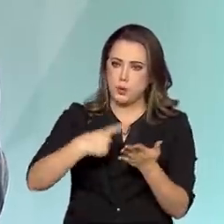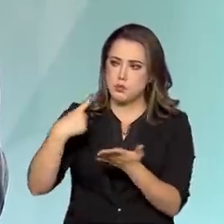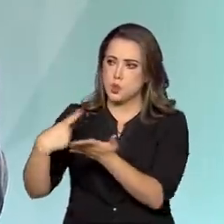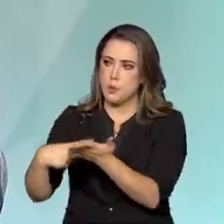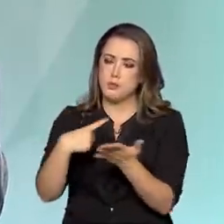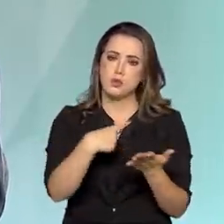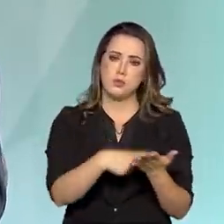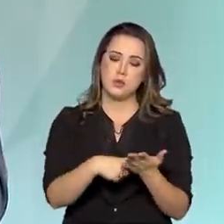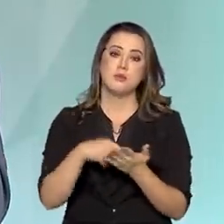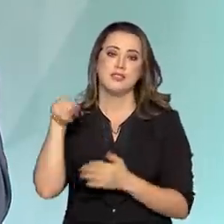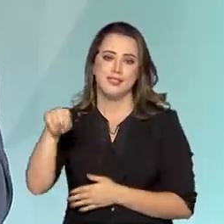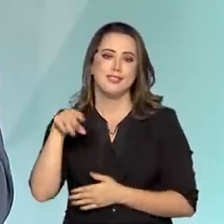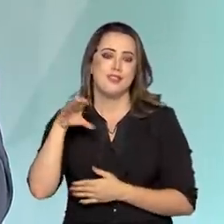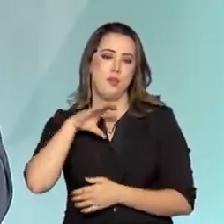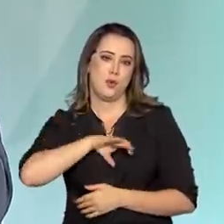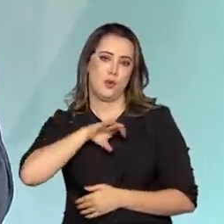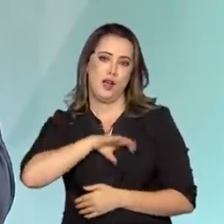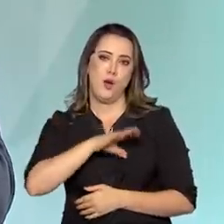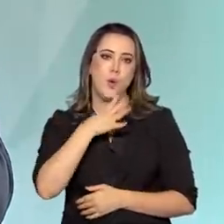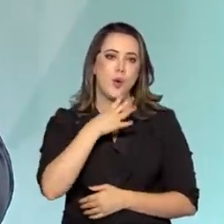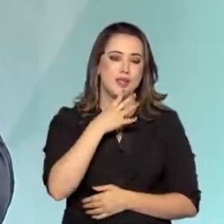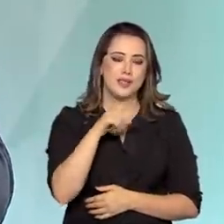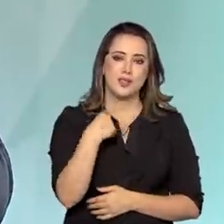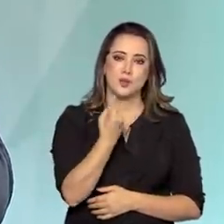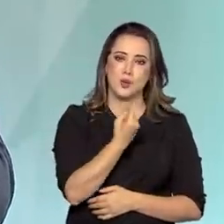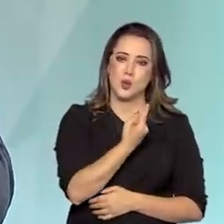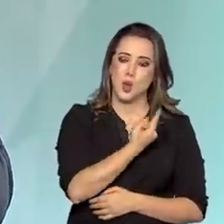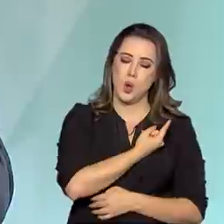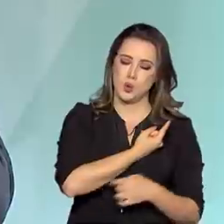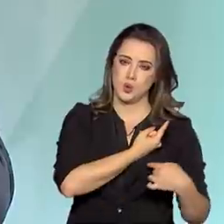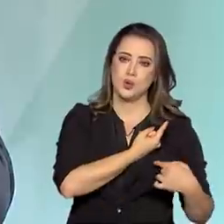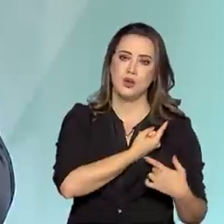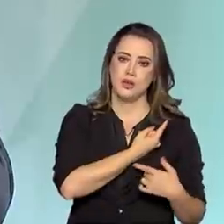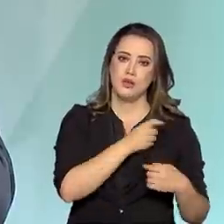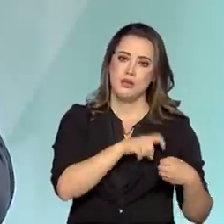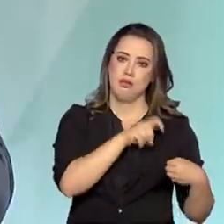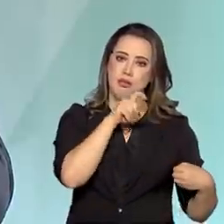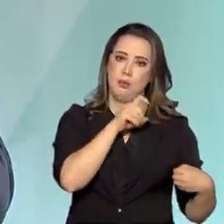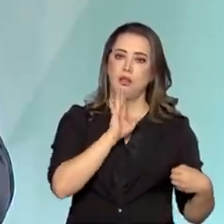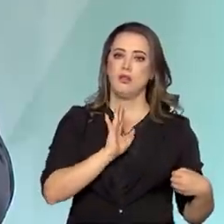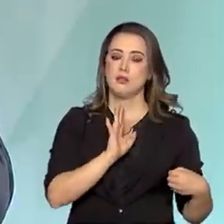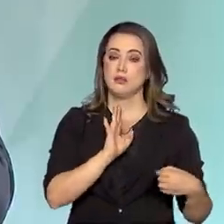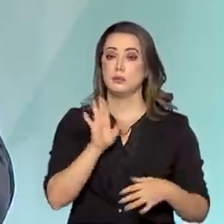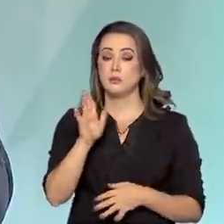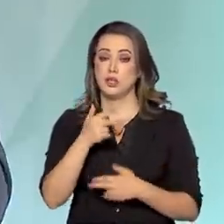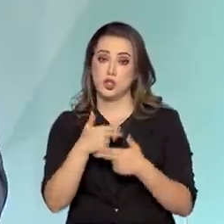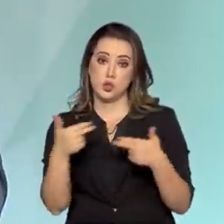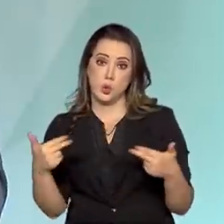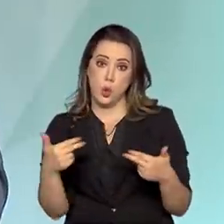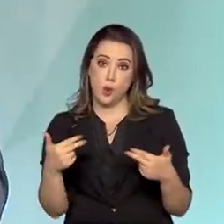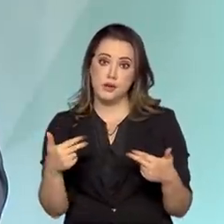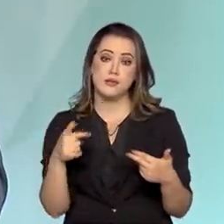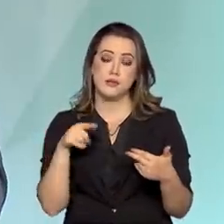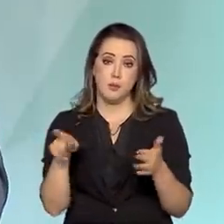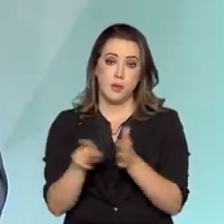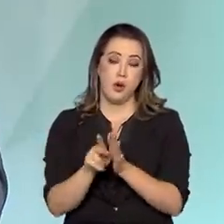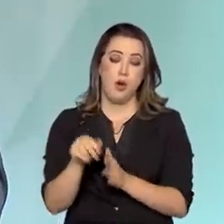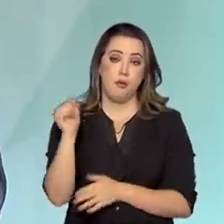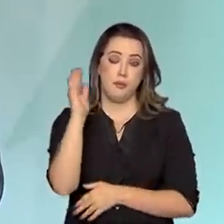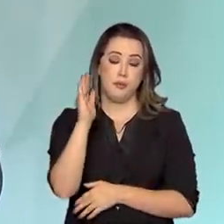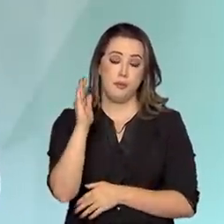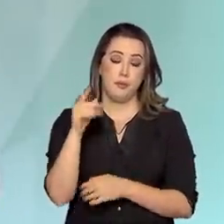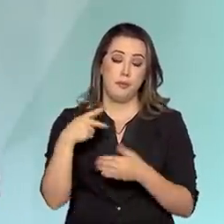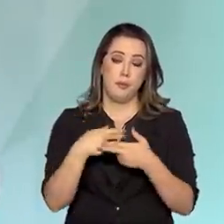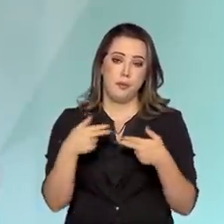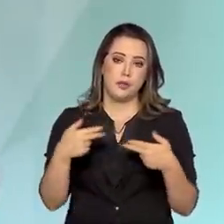com que Portugal reconhecesse a nossa independência. E houve um anexo que era justamente para tratar dos bens portugueses aqui deixados. E o